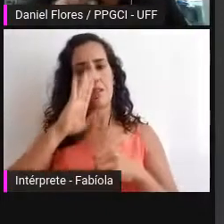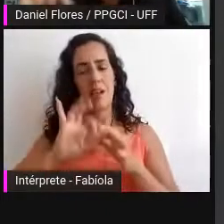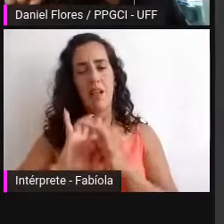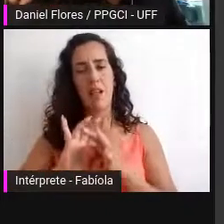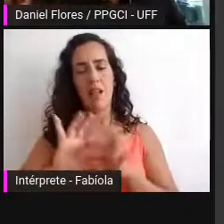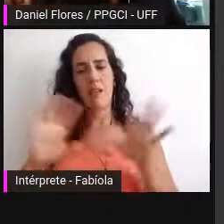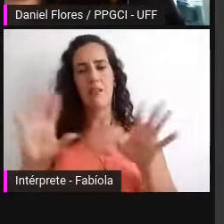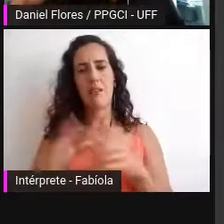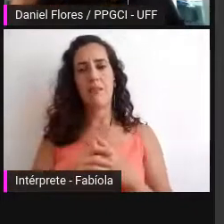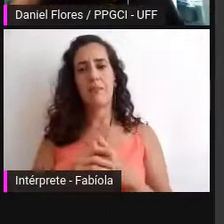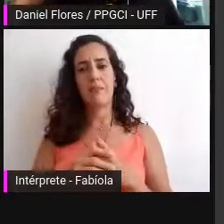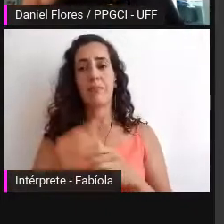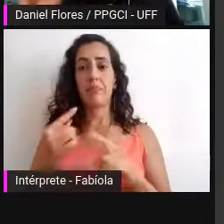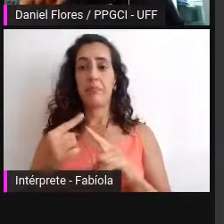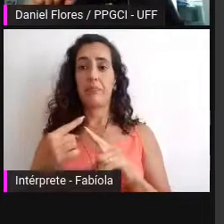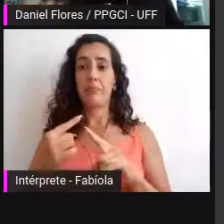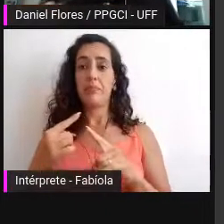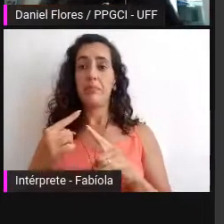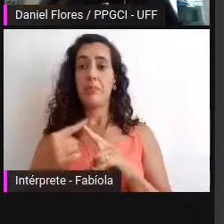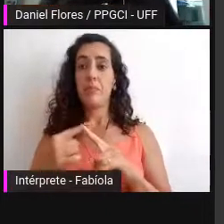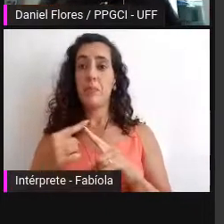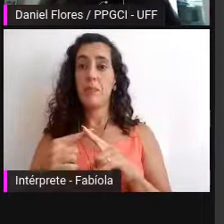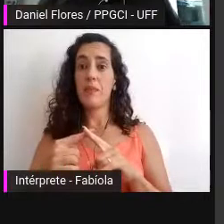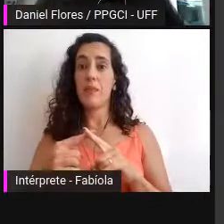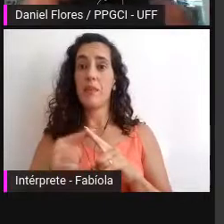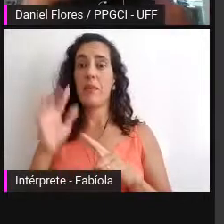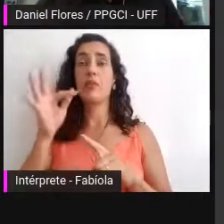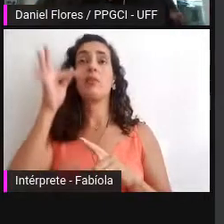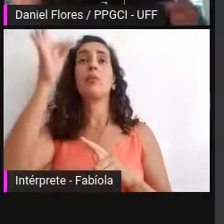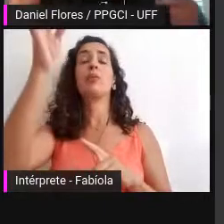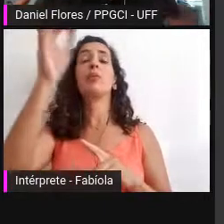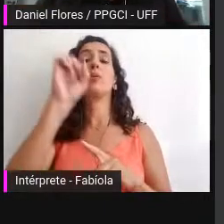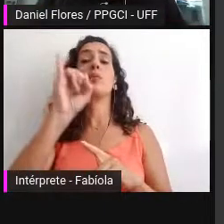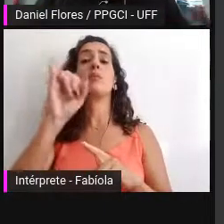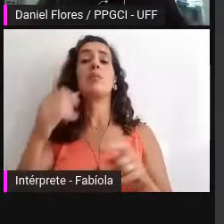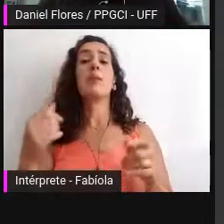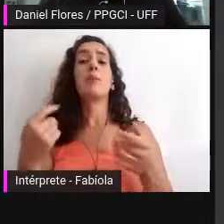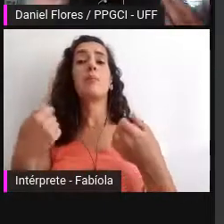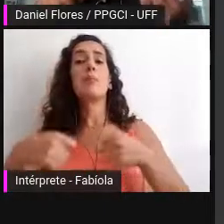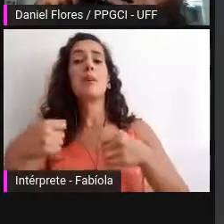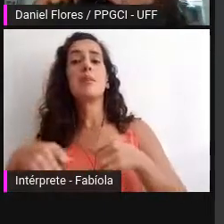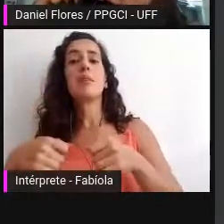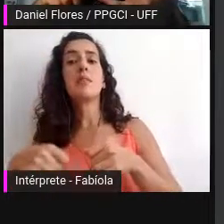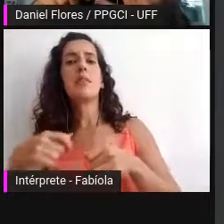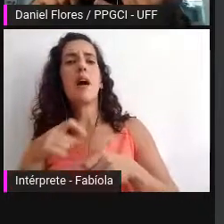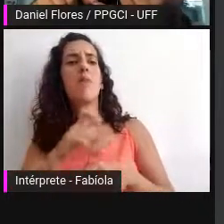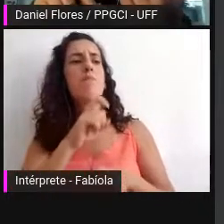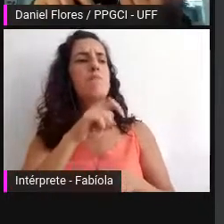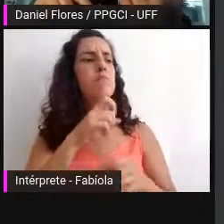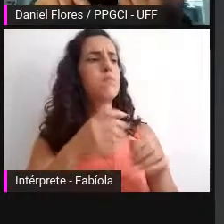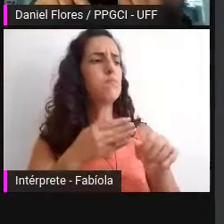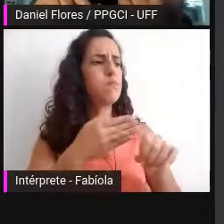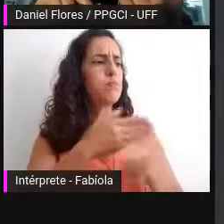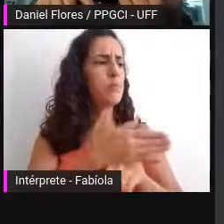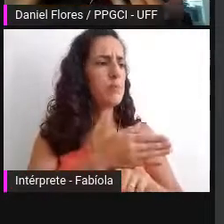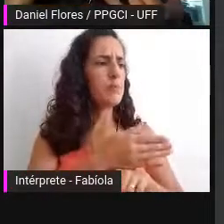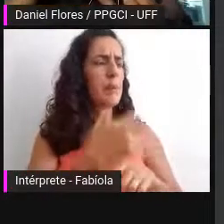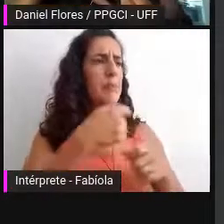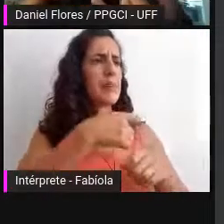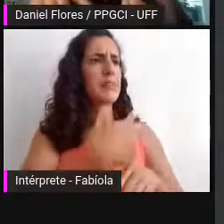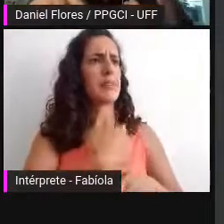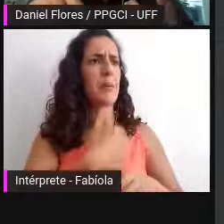menor dúvida sobre o seu acesso no futuro que possa estar condicionado a algum tipo de pagamento